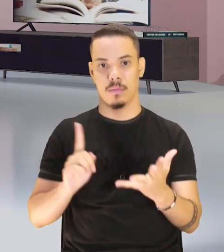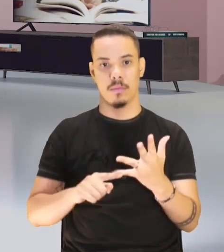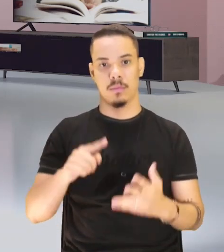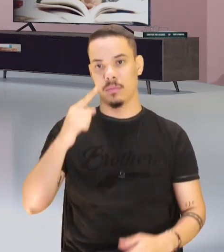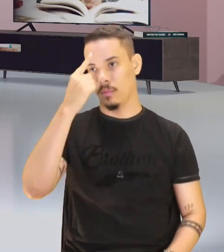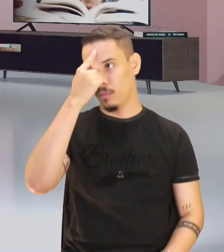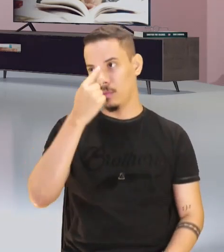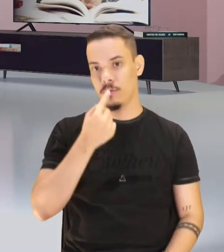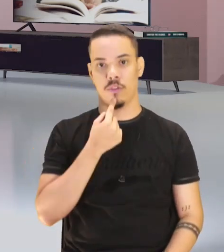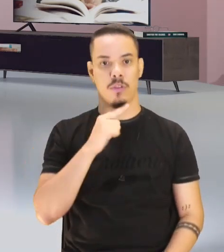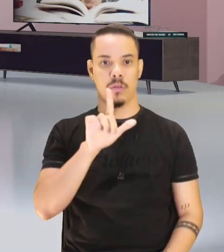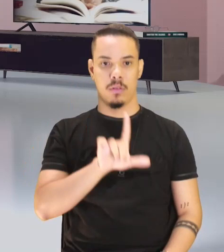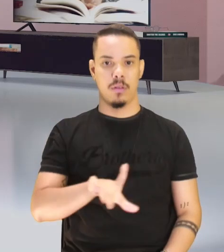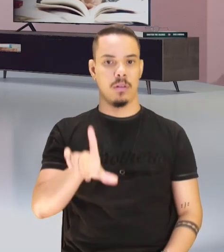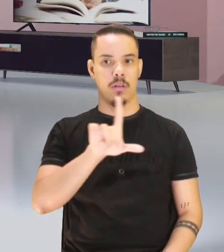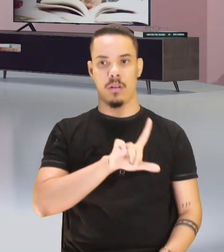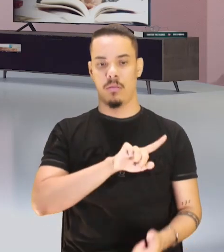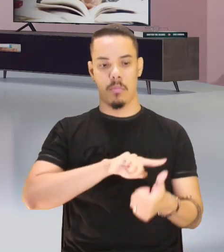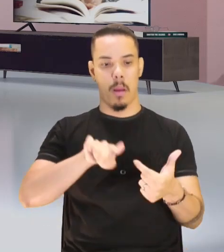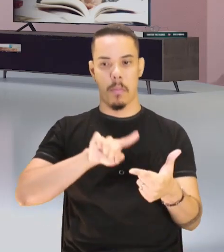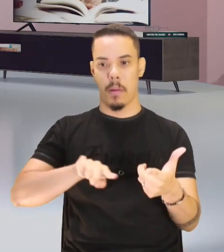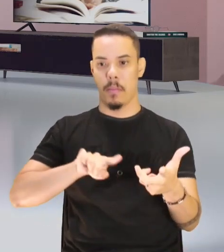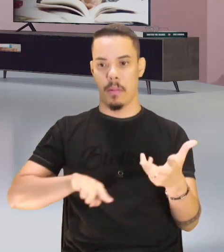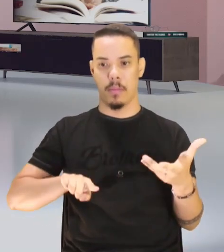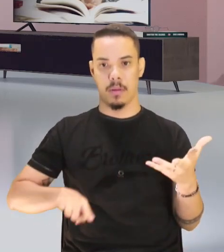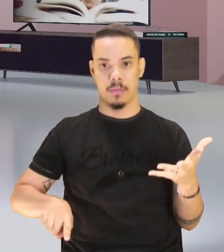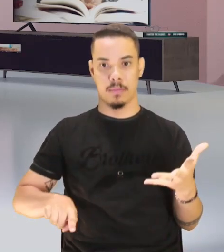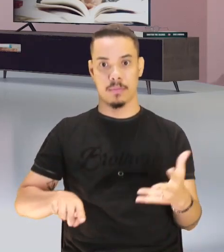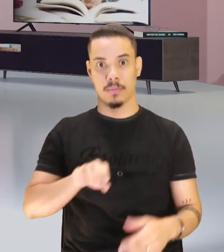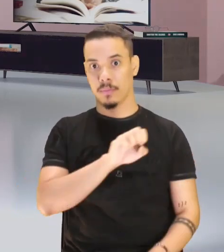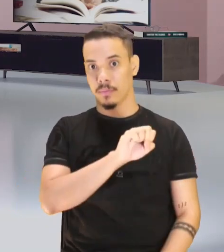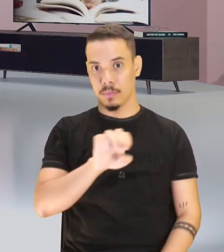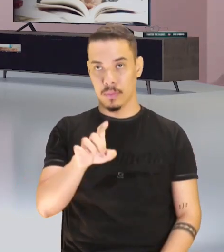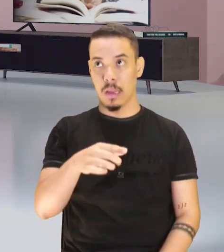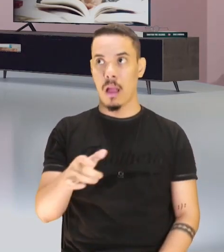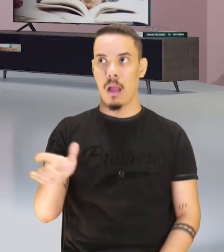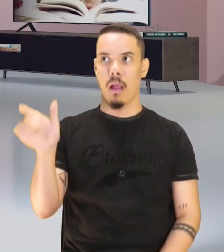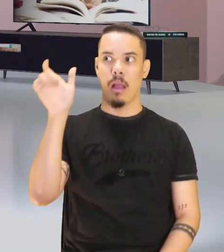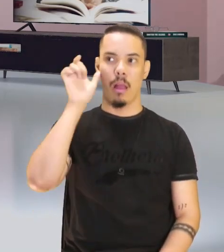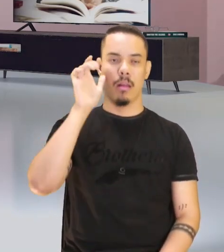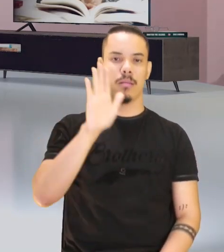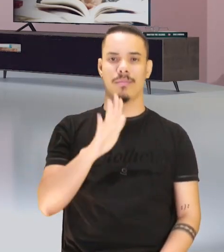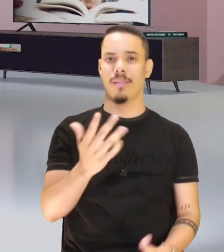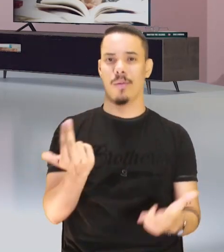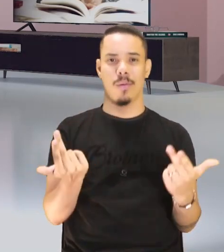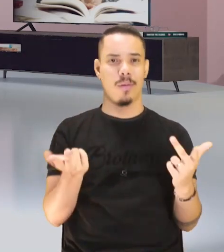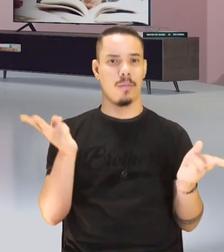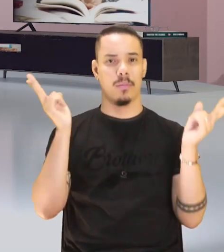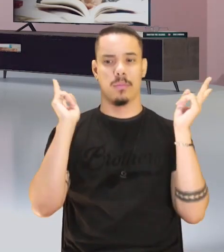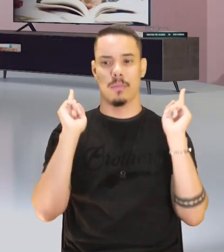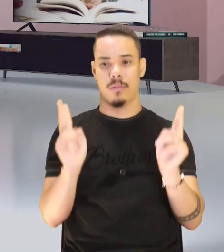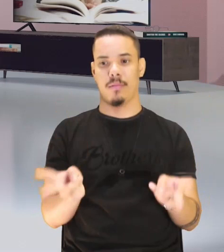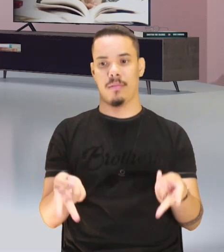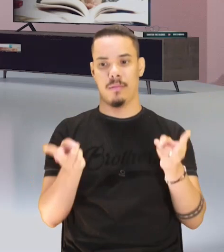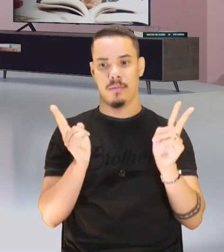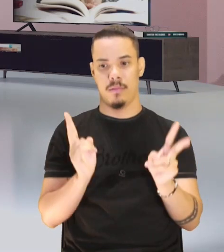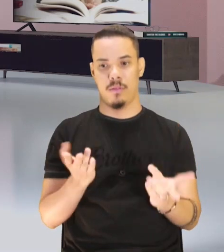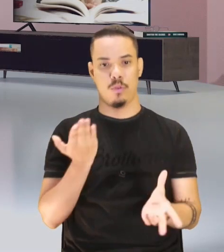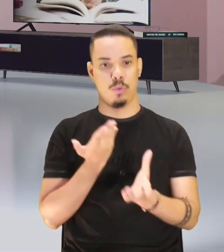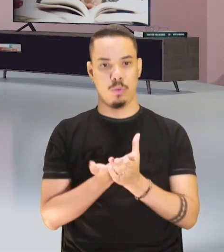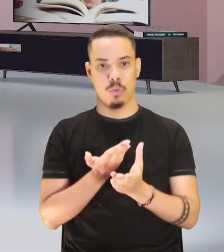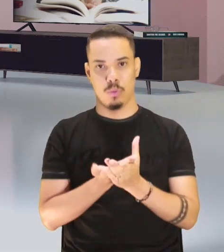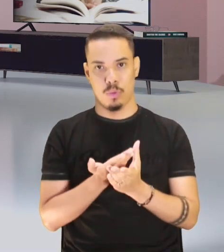literário. Então, quando você estiver ouvindo, não se assuste que se trata desse mesmo objetivo, estudar, tá,